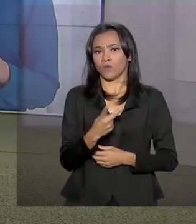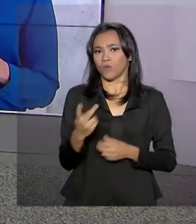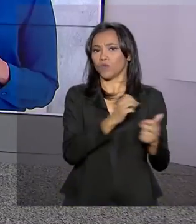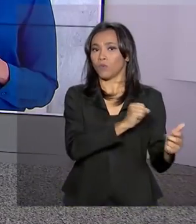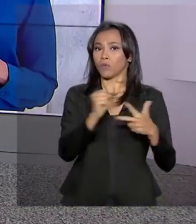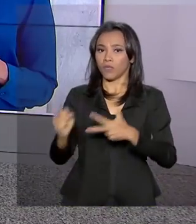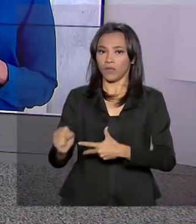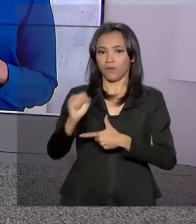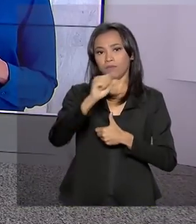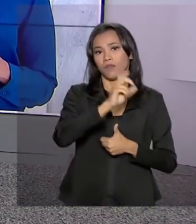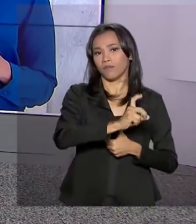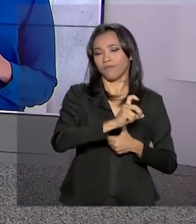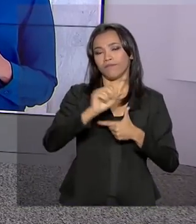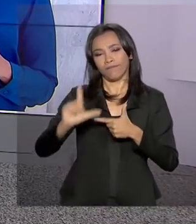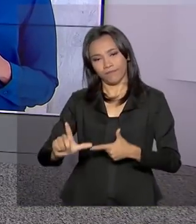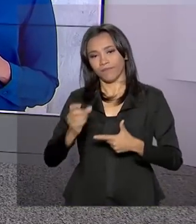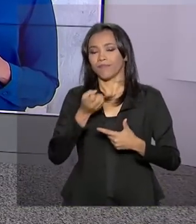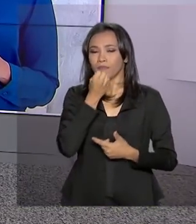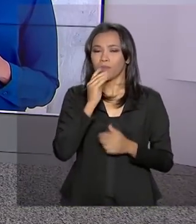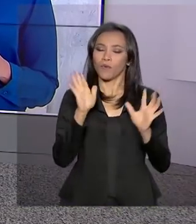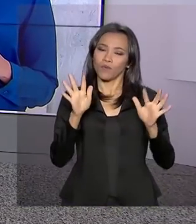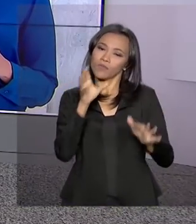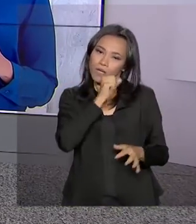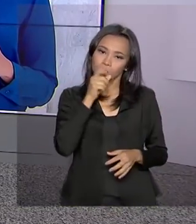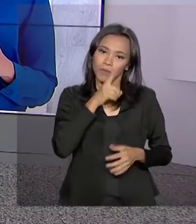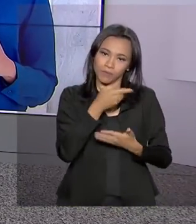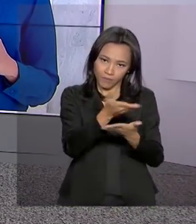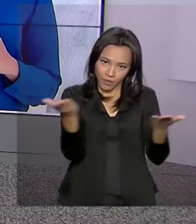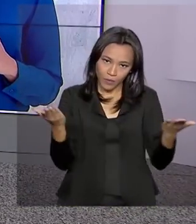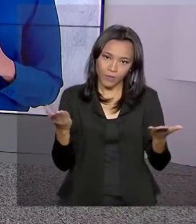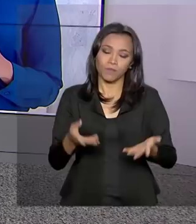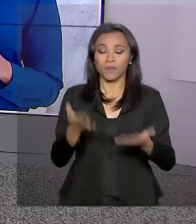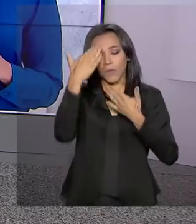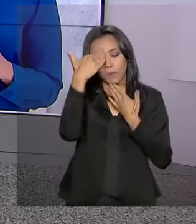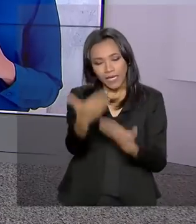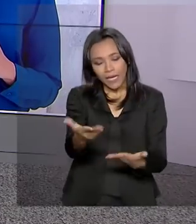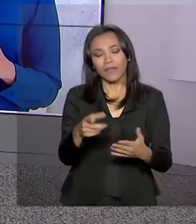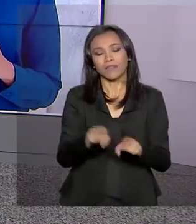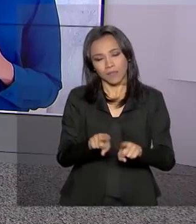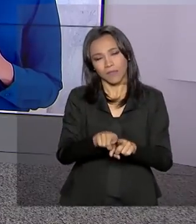Carla. Um bom fim de semana a todos. Obrigada. A gente segue, então, acompanhando esse assunto. Muito obrigada. Bom fim de semana para você também.